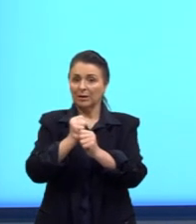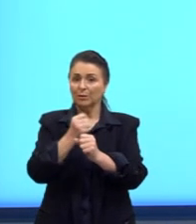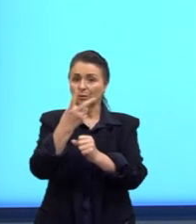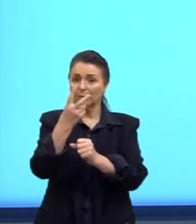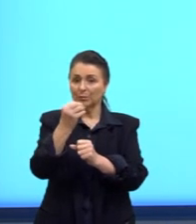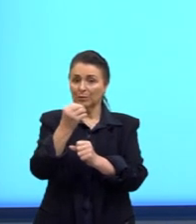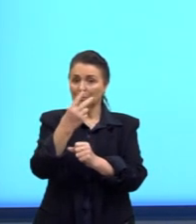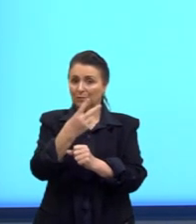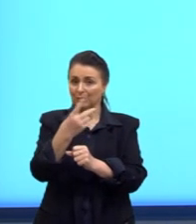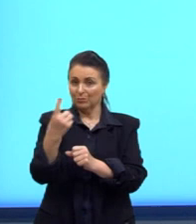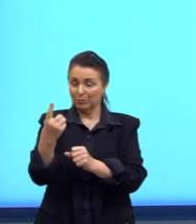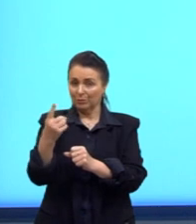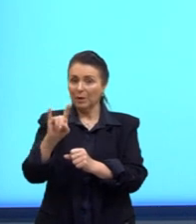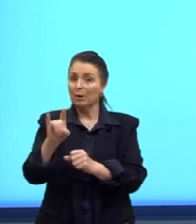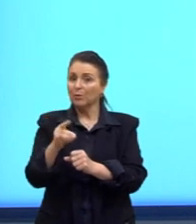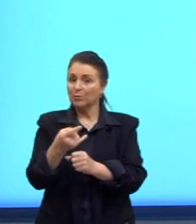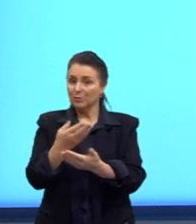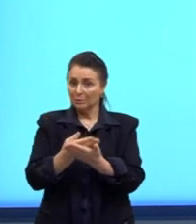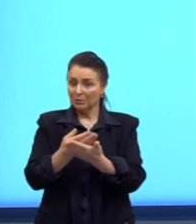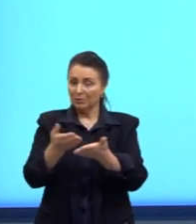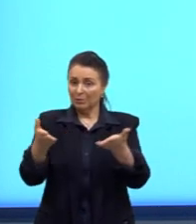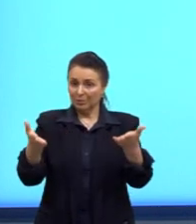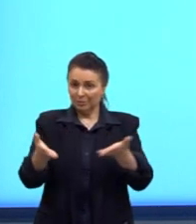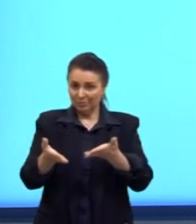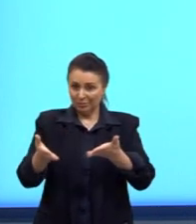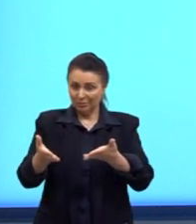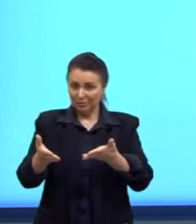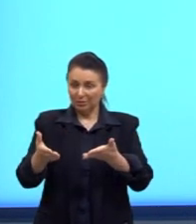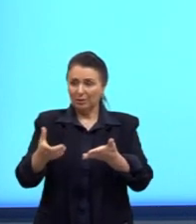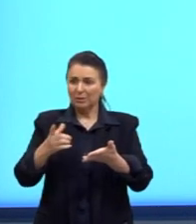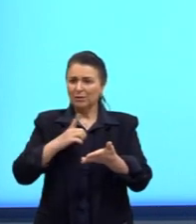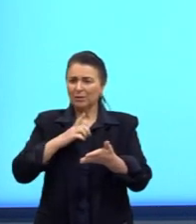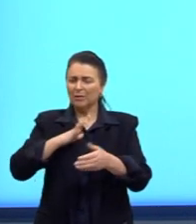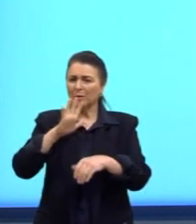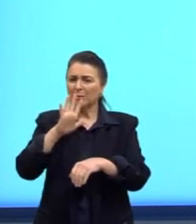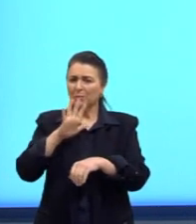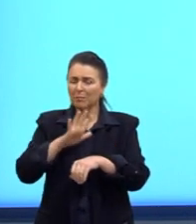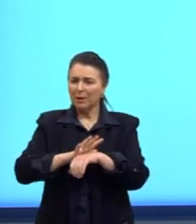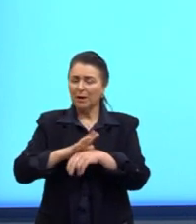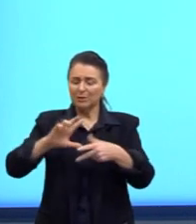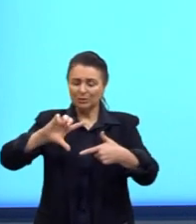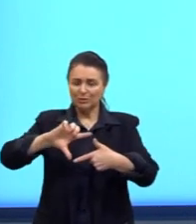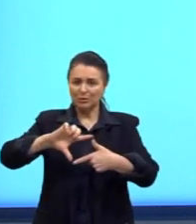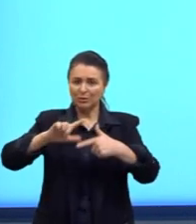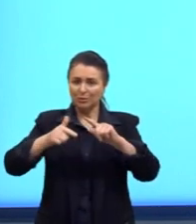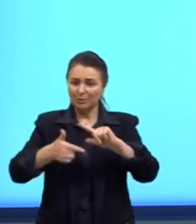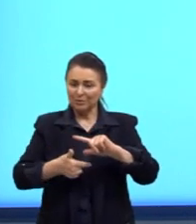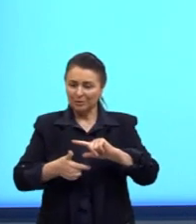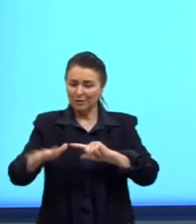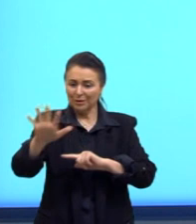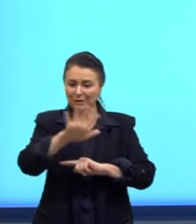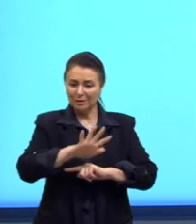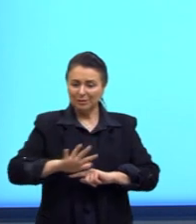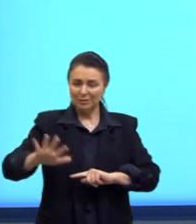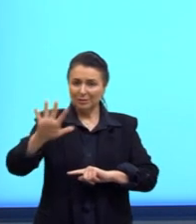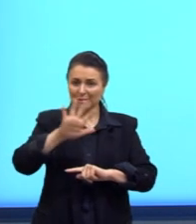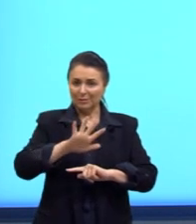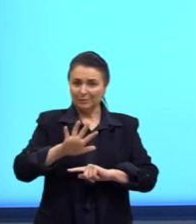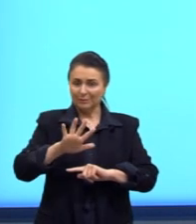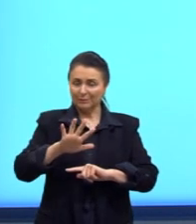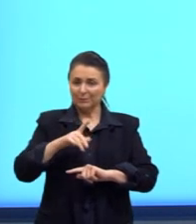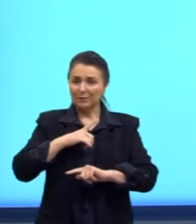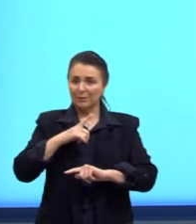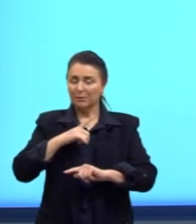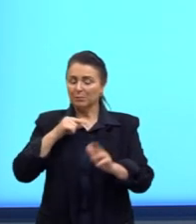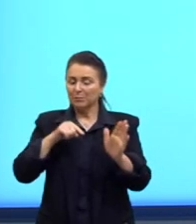a última questão da nossa aula de hoje. Essa aqui envolve um pouquinho mais da geometria espacial também. Bem, a nossa questão